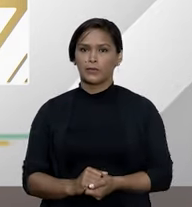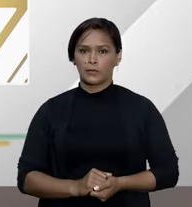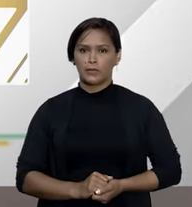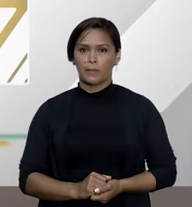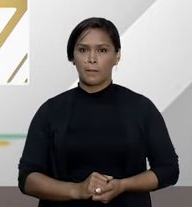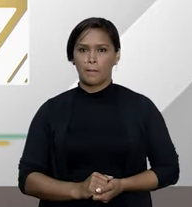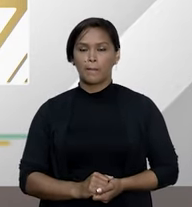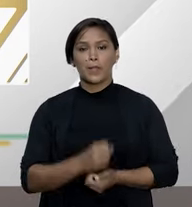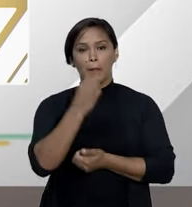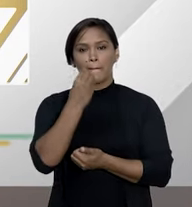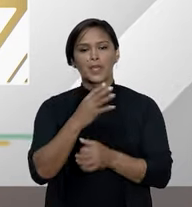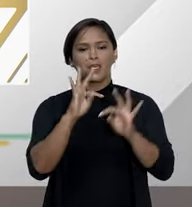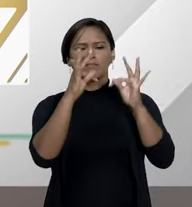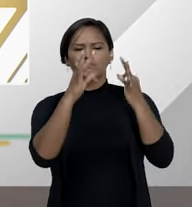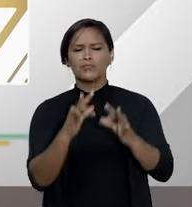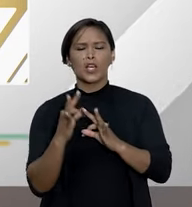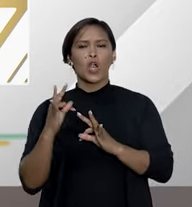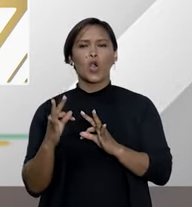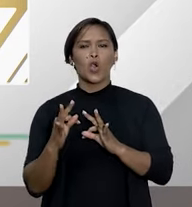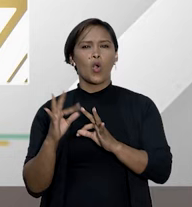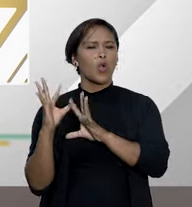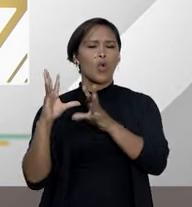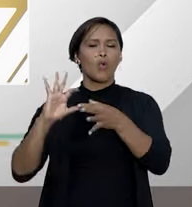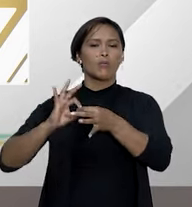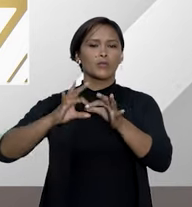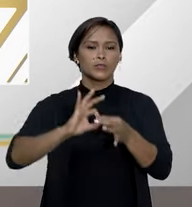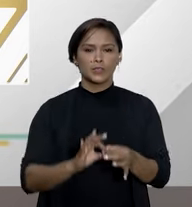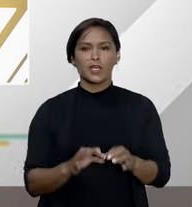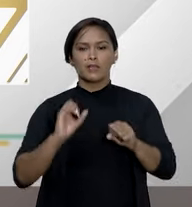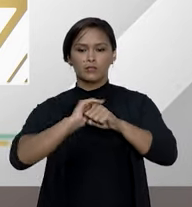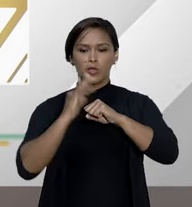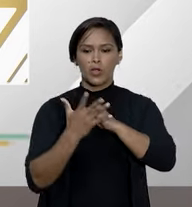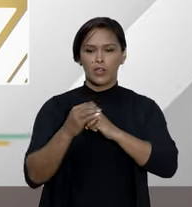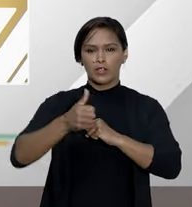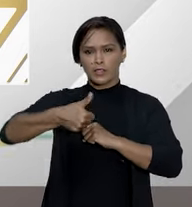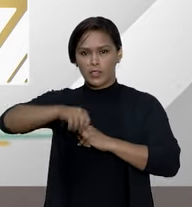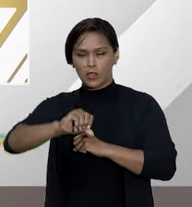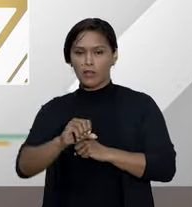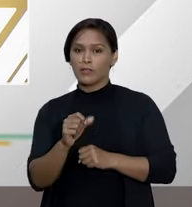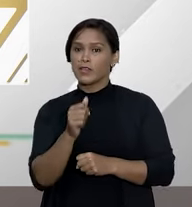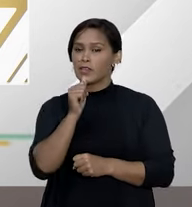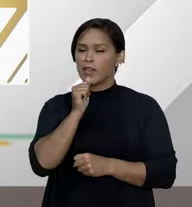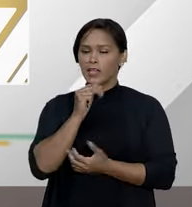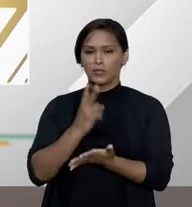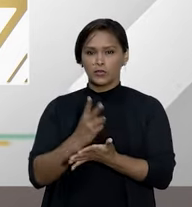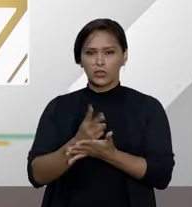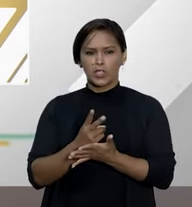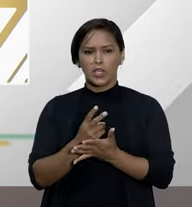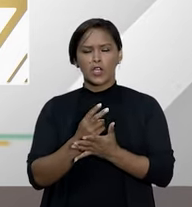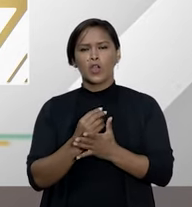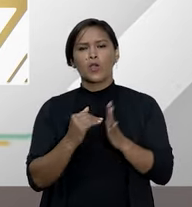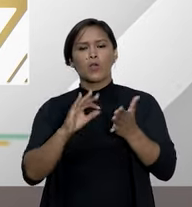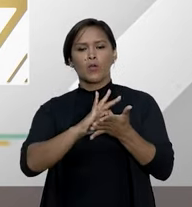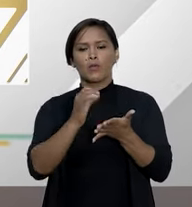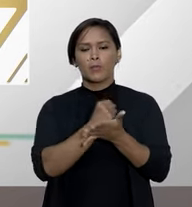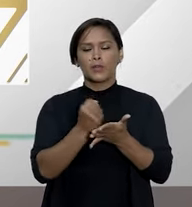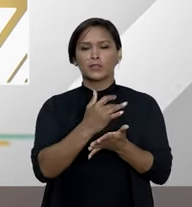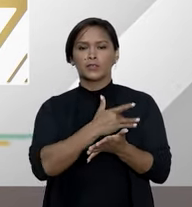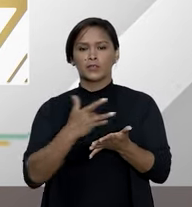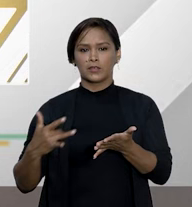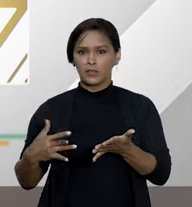bem e nesse contexto da pandemia que a gente ainda está vivendo o plano de saúde cobre todo tipo de atendimento